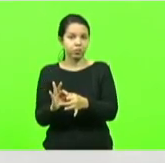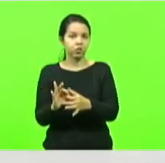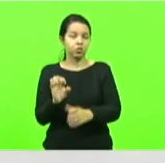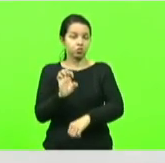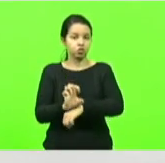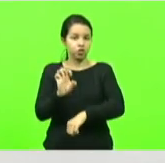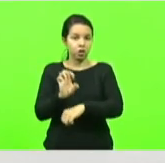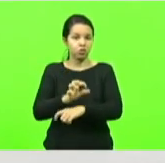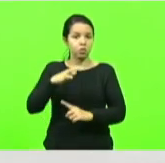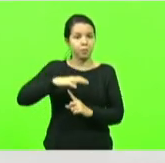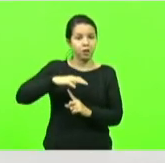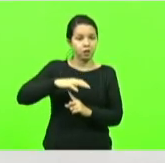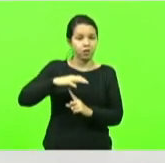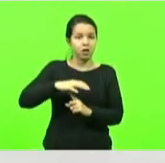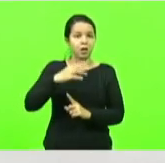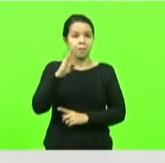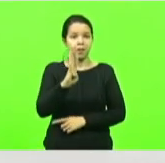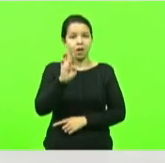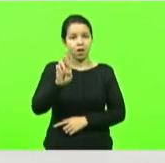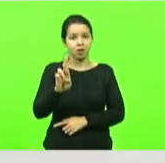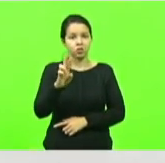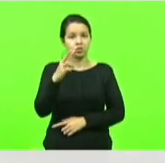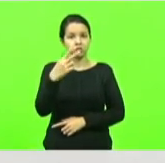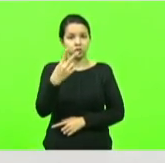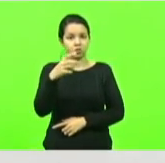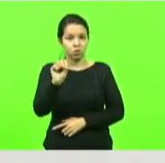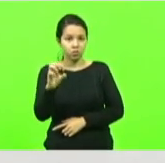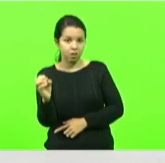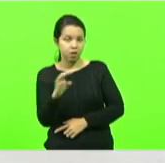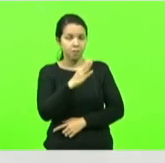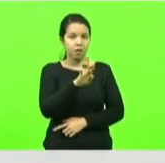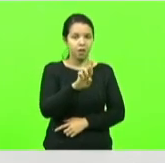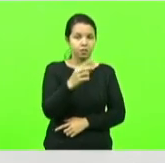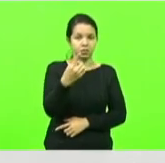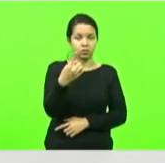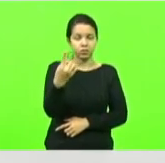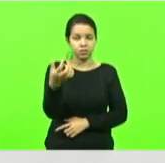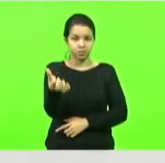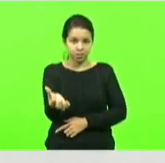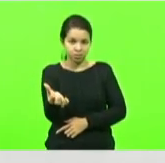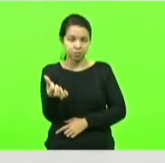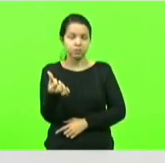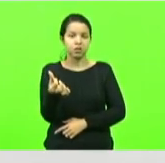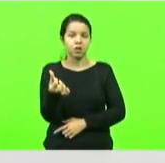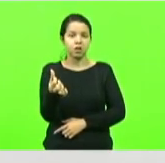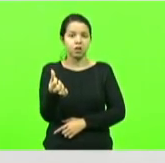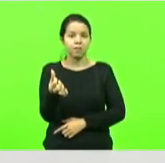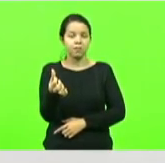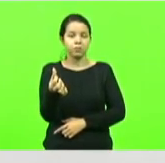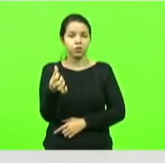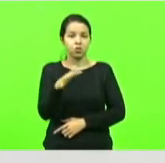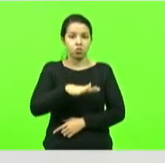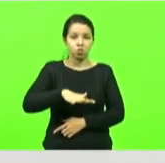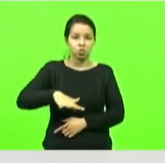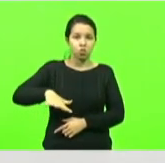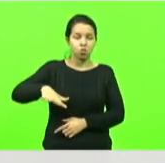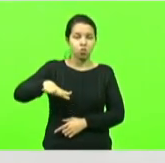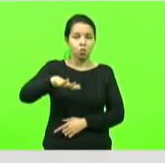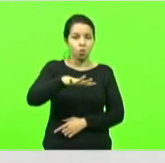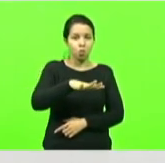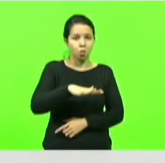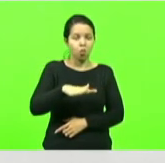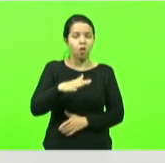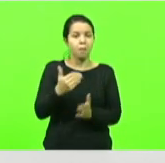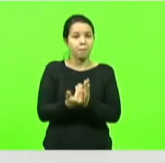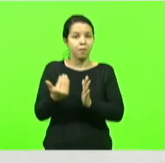do Paraná com a Bera 280 com a Bera 116 que toda ou grande parte da produção